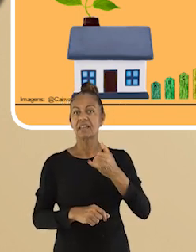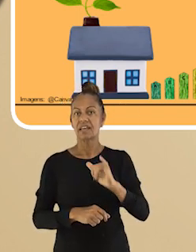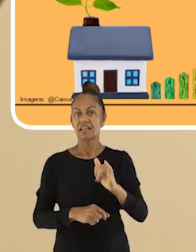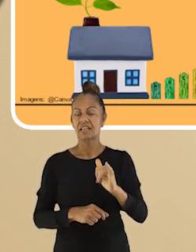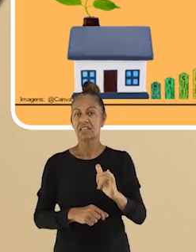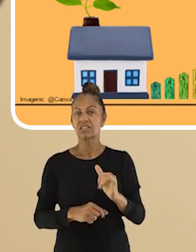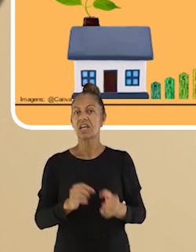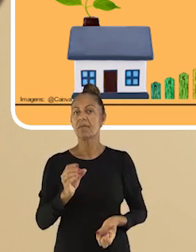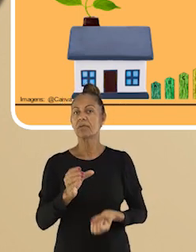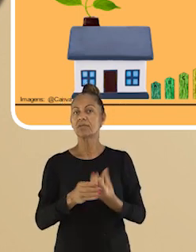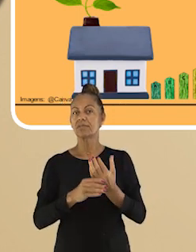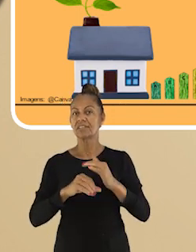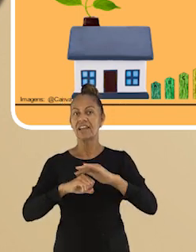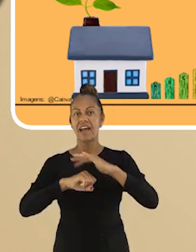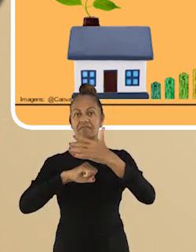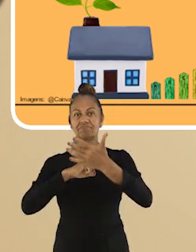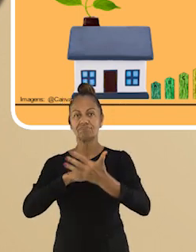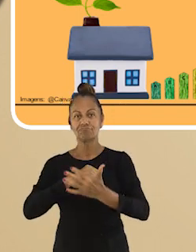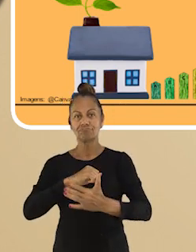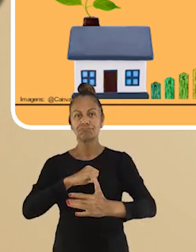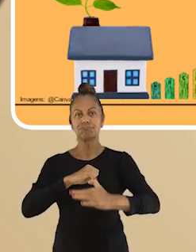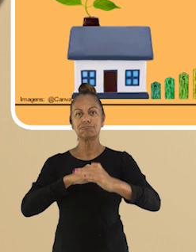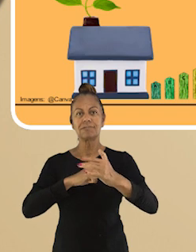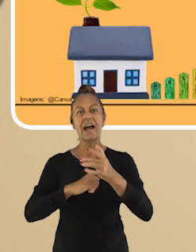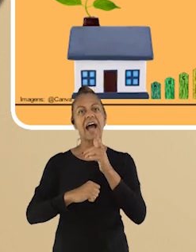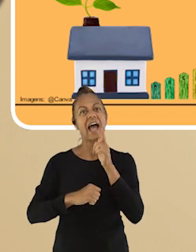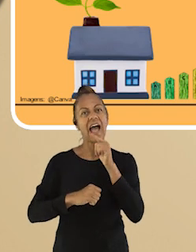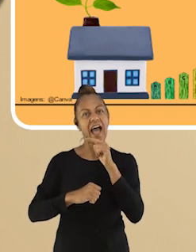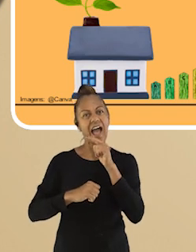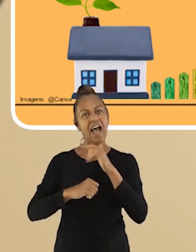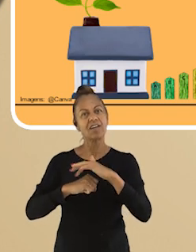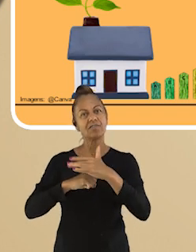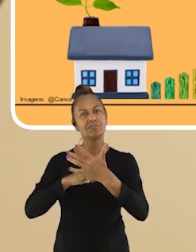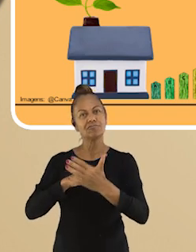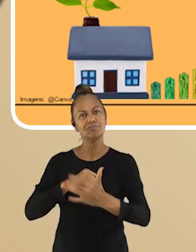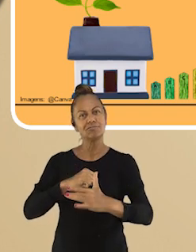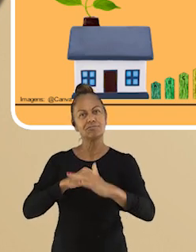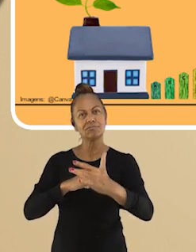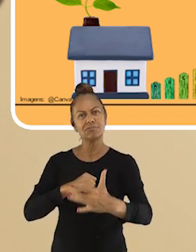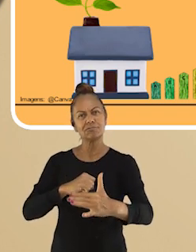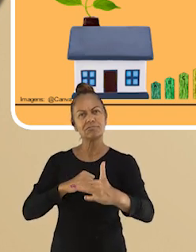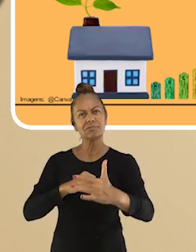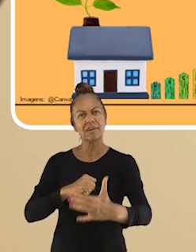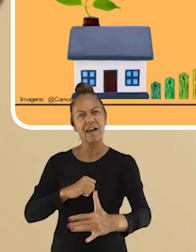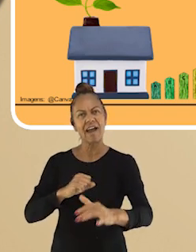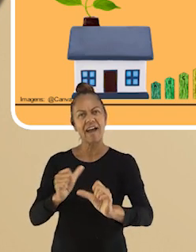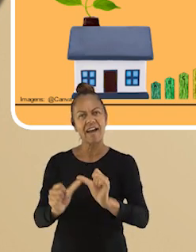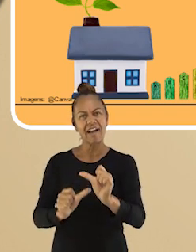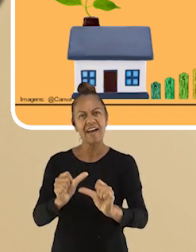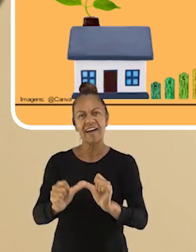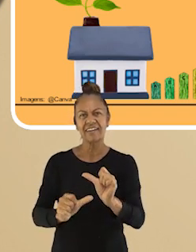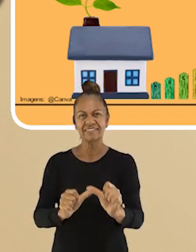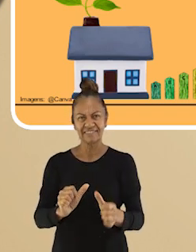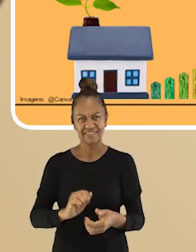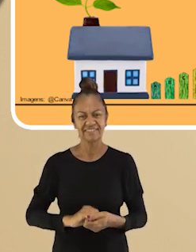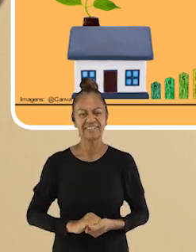hidrelétricas. A energia hidrelétrica é a energia gerada pela força das águas.